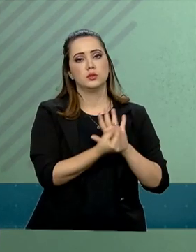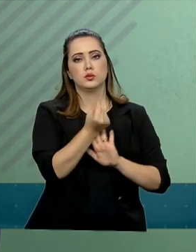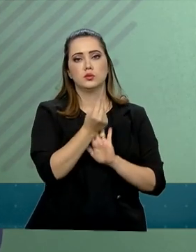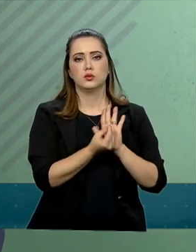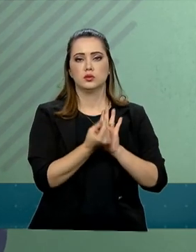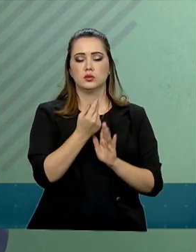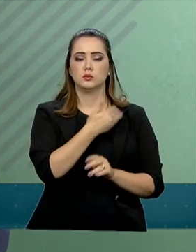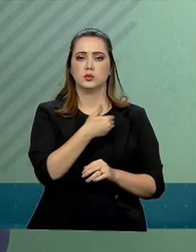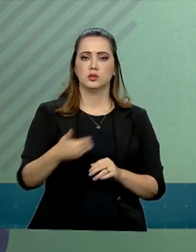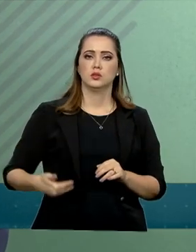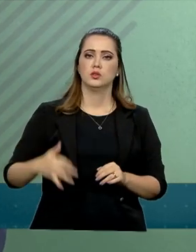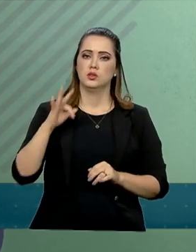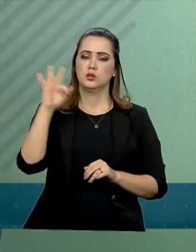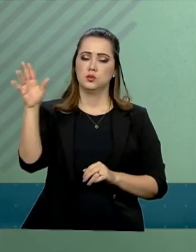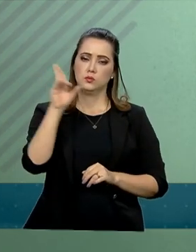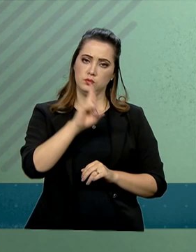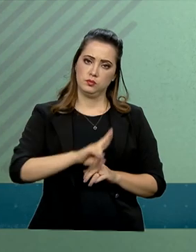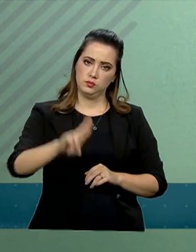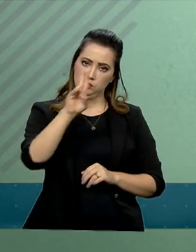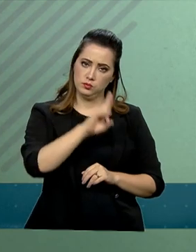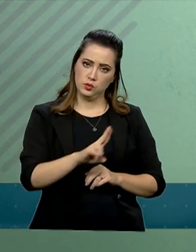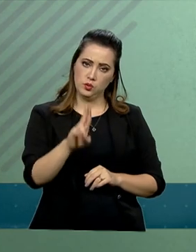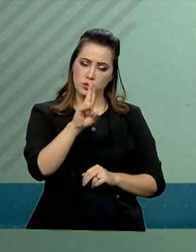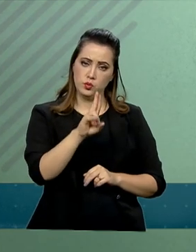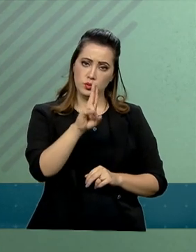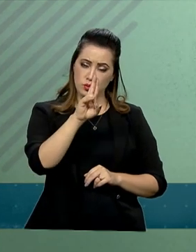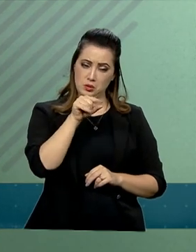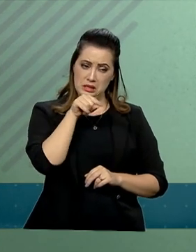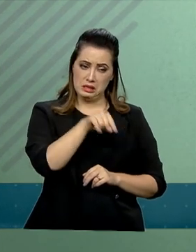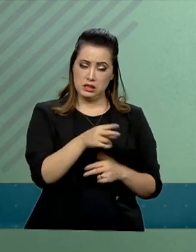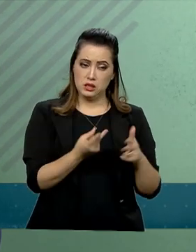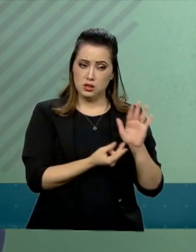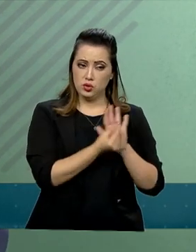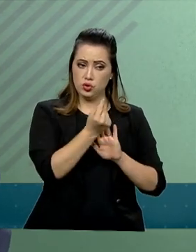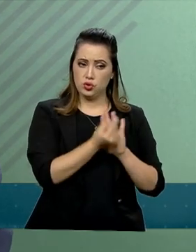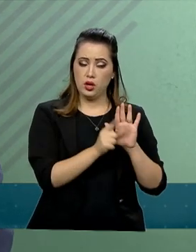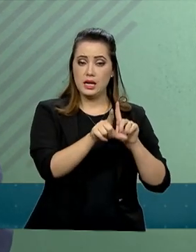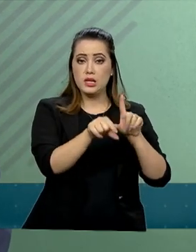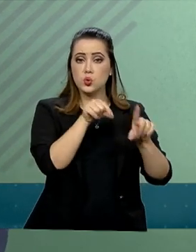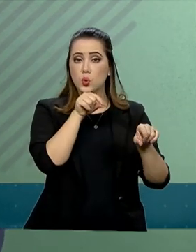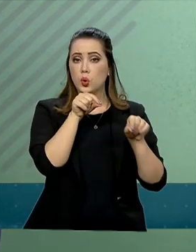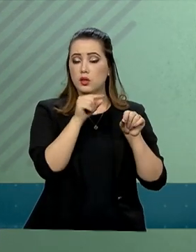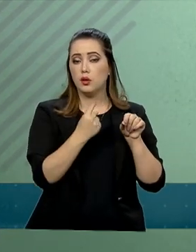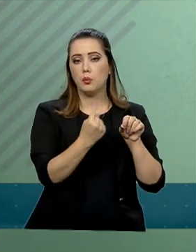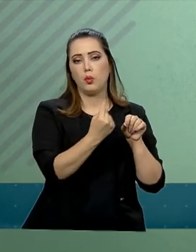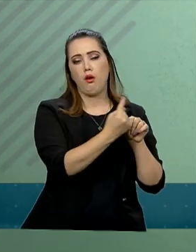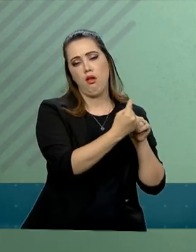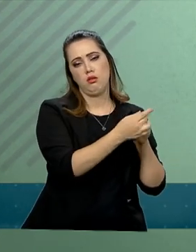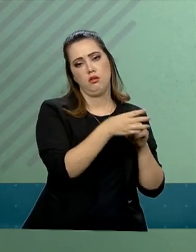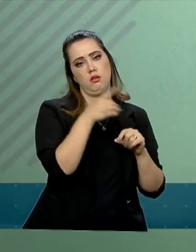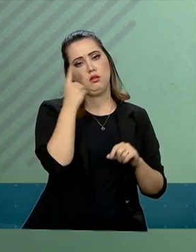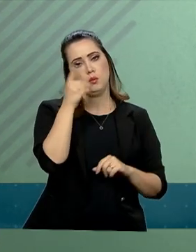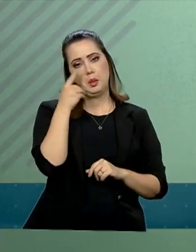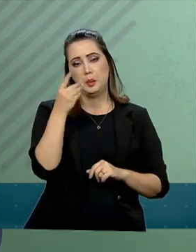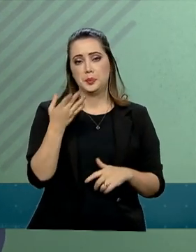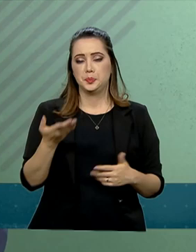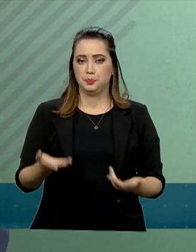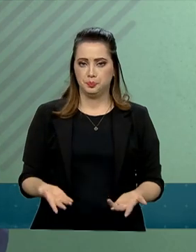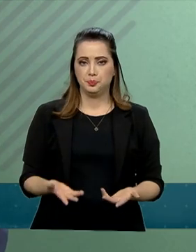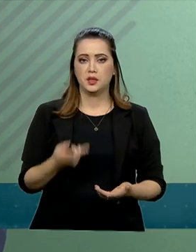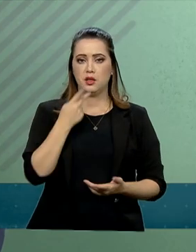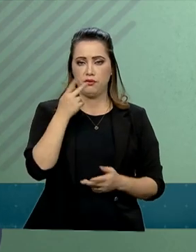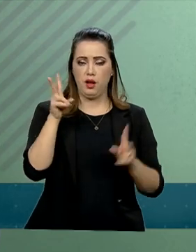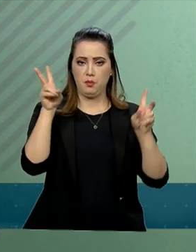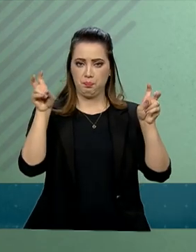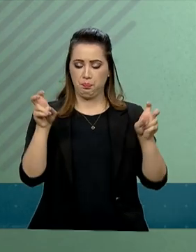União e a aplicação destas emendas é indicada pelos parlamentares. Ele ressalta que, abro